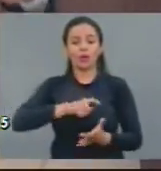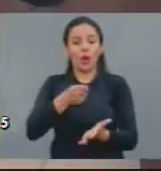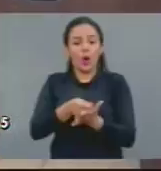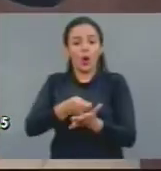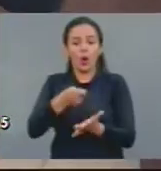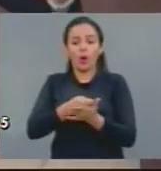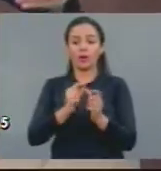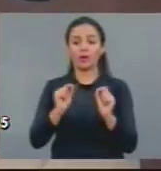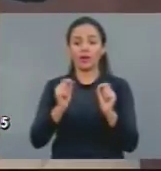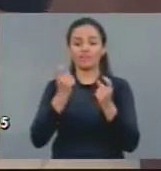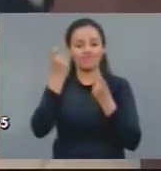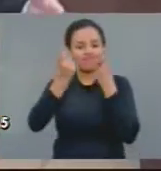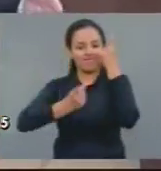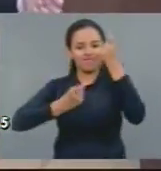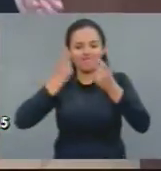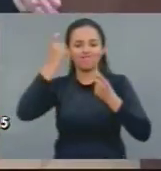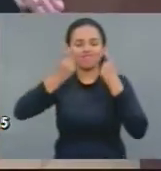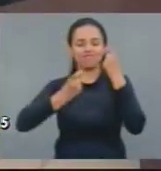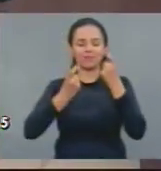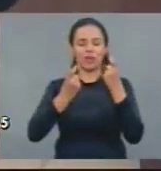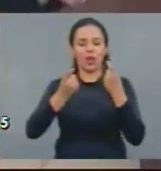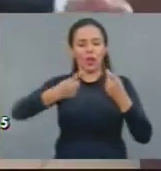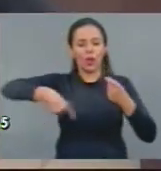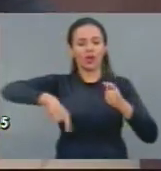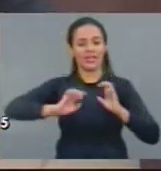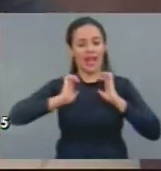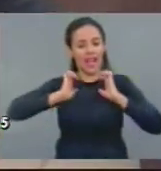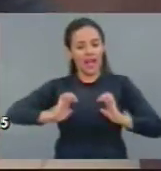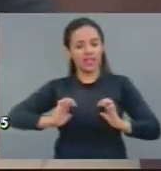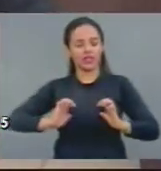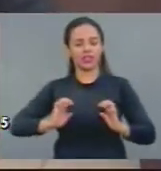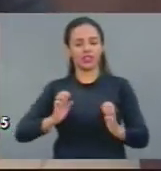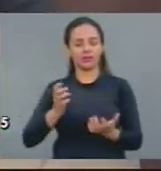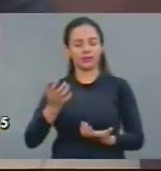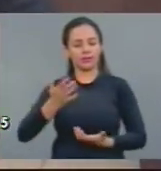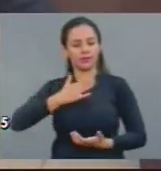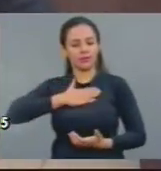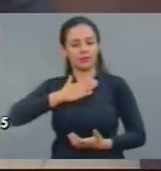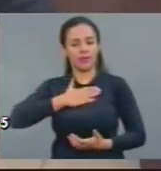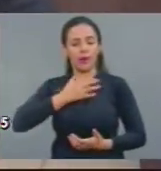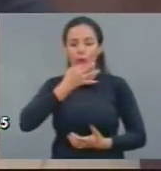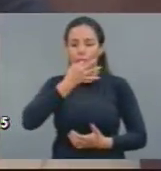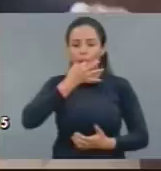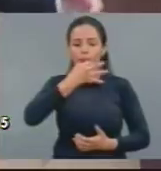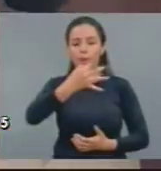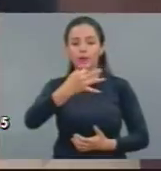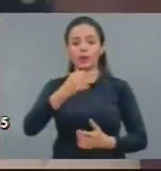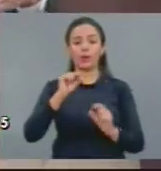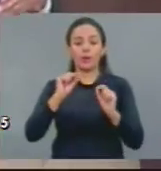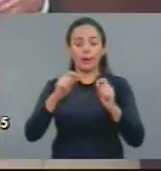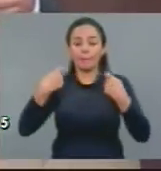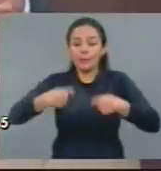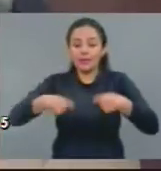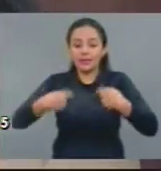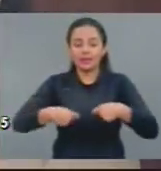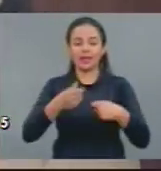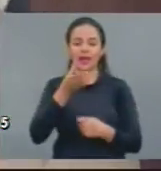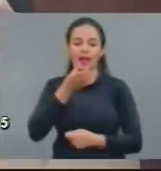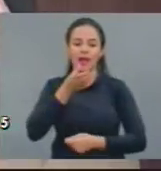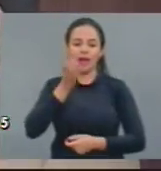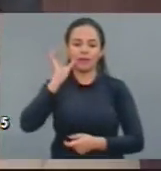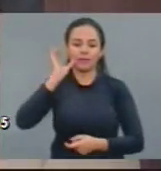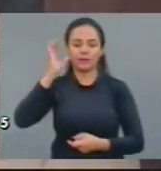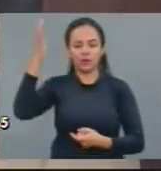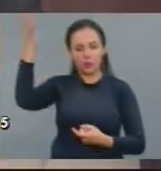legal, ética, é com o abastecimento humano. Portanto, se há um poço